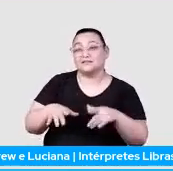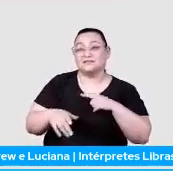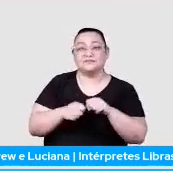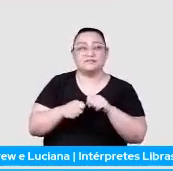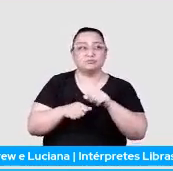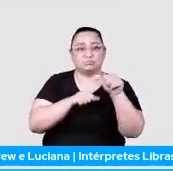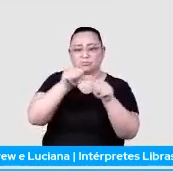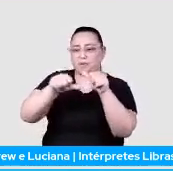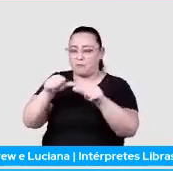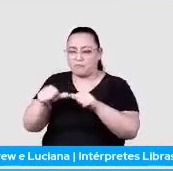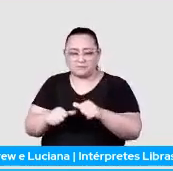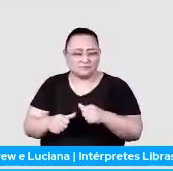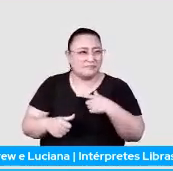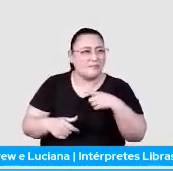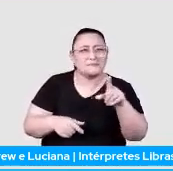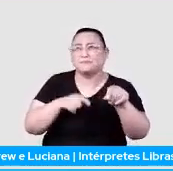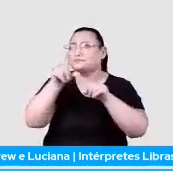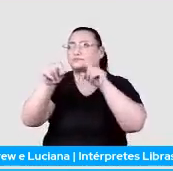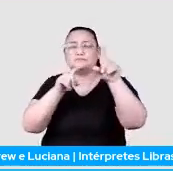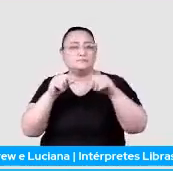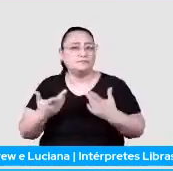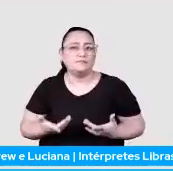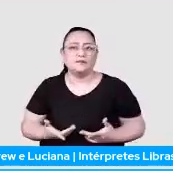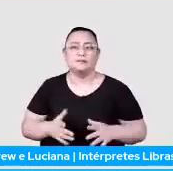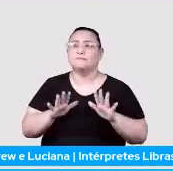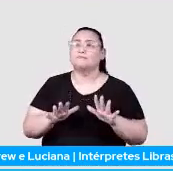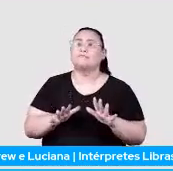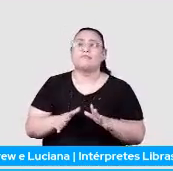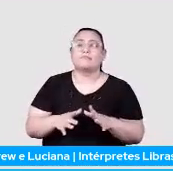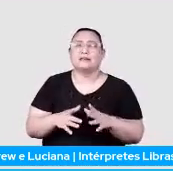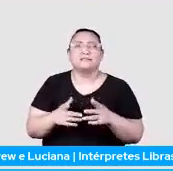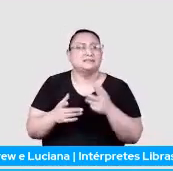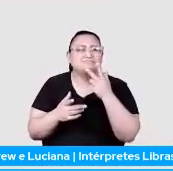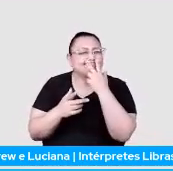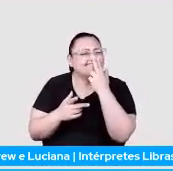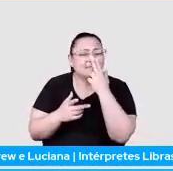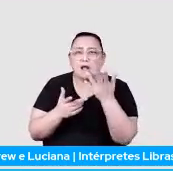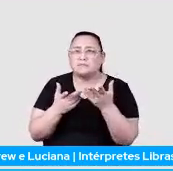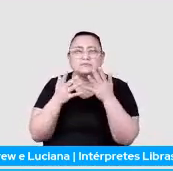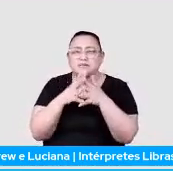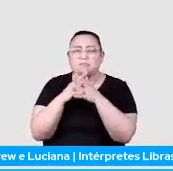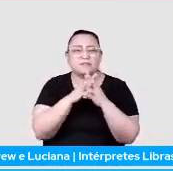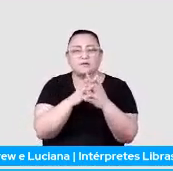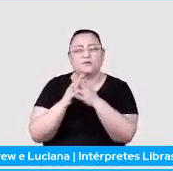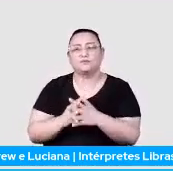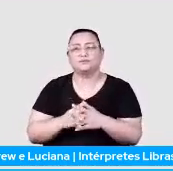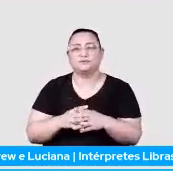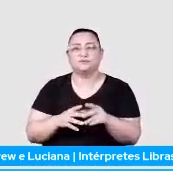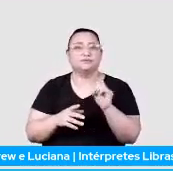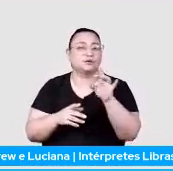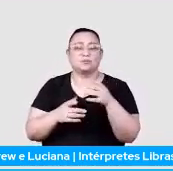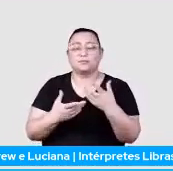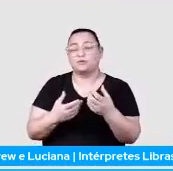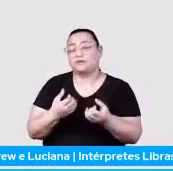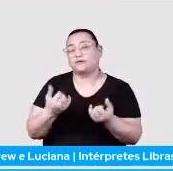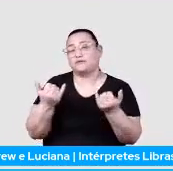e você começa a pegar os dados aleatórios, mas a Spiders nem quebra, então você não sabe o que está acontecendo, você só não pegou os dados direito.